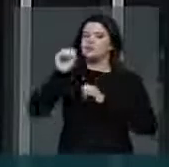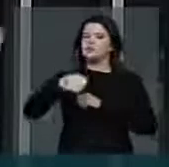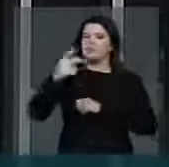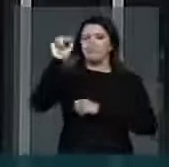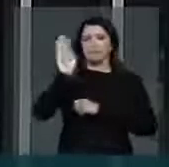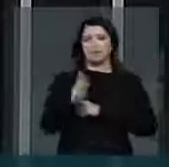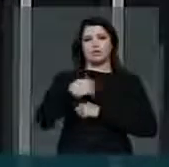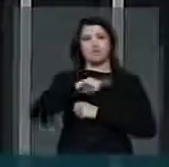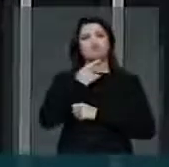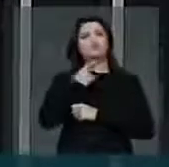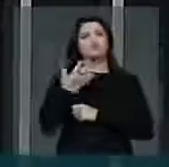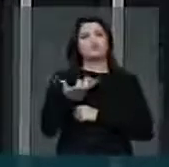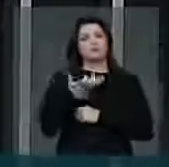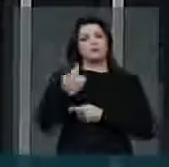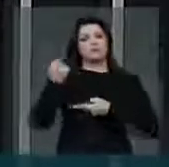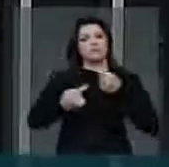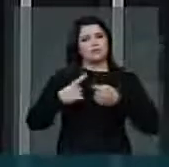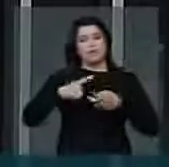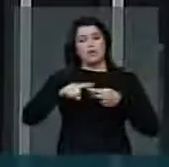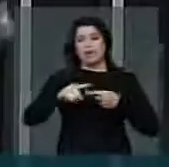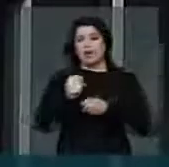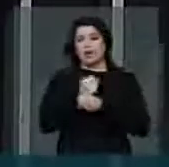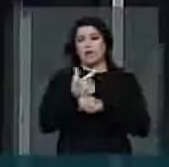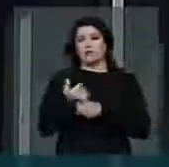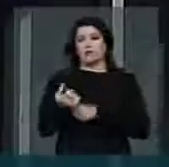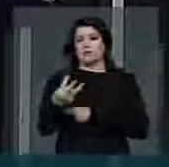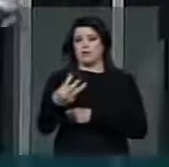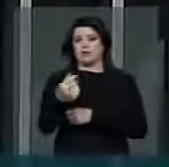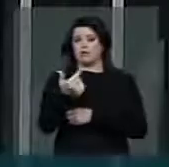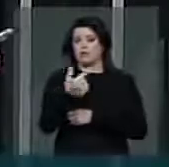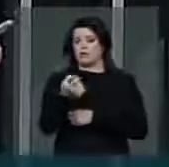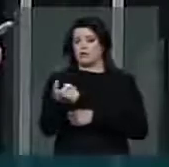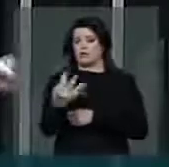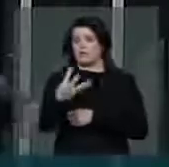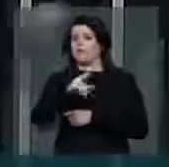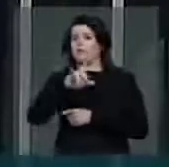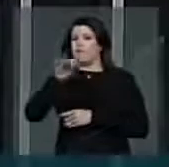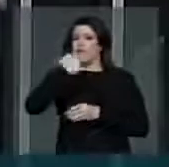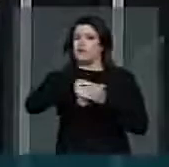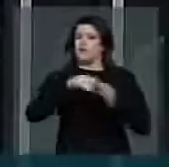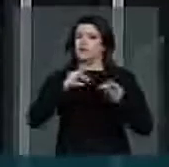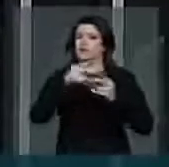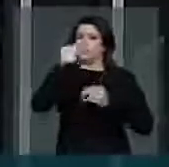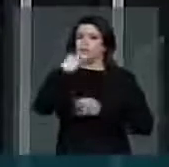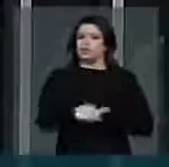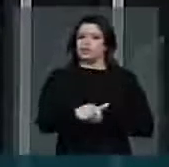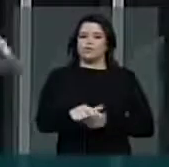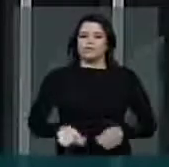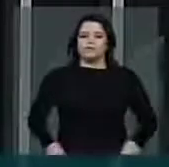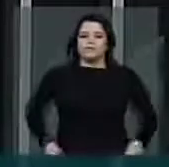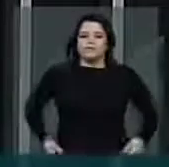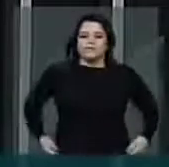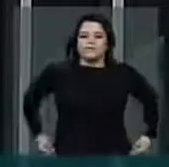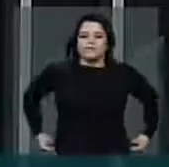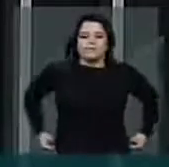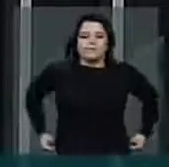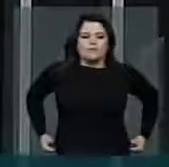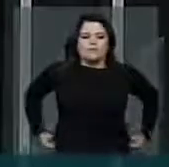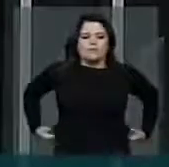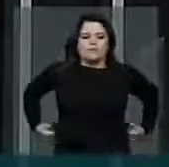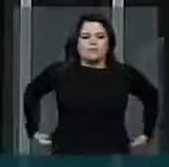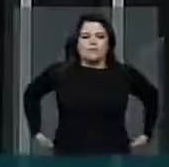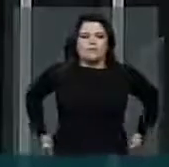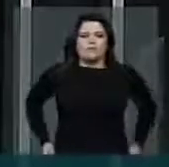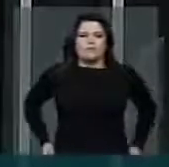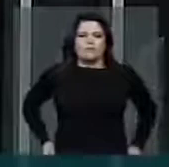que queremos. E essa discussão passa por 2013. 2014, processo eleitoral. E, mais uma vez, colocamos isso de forma muito